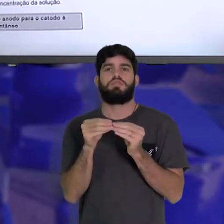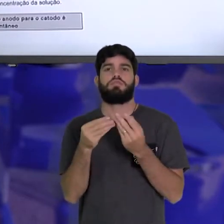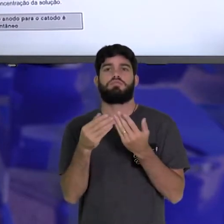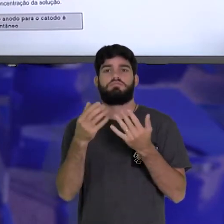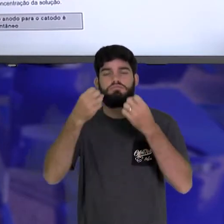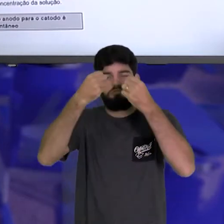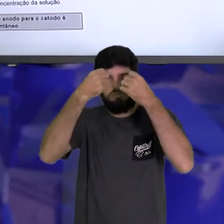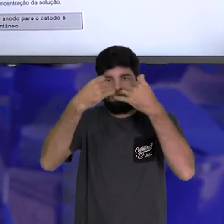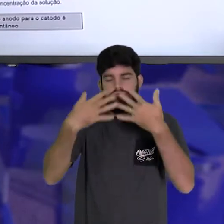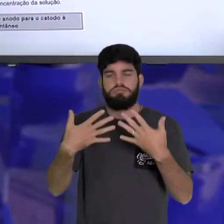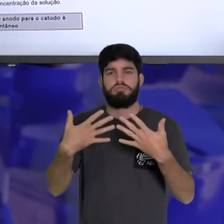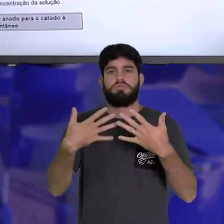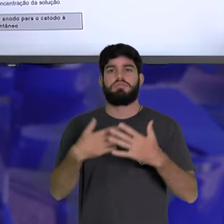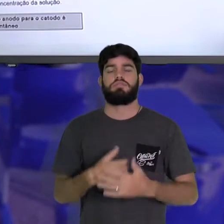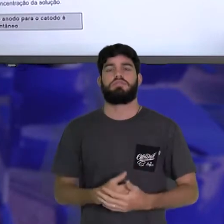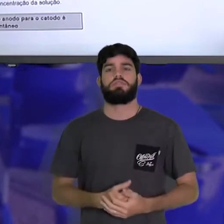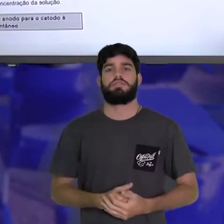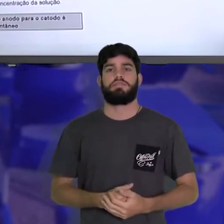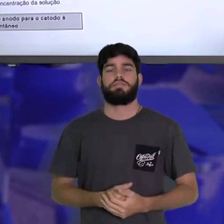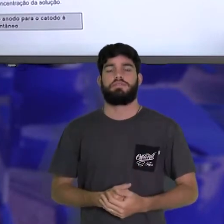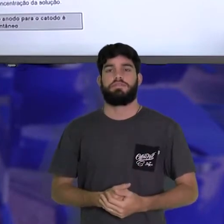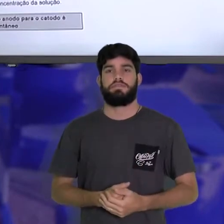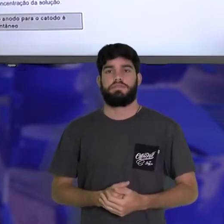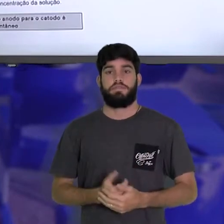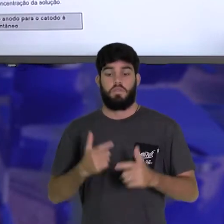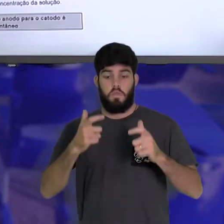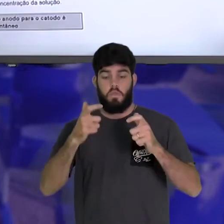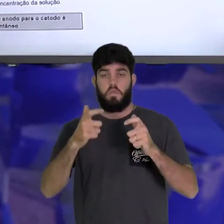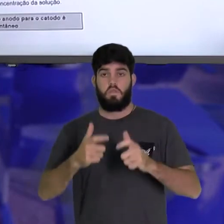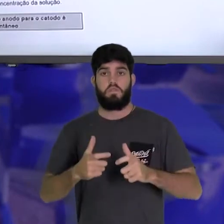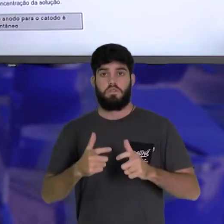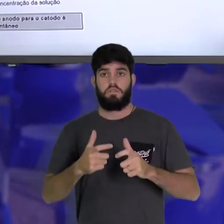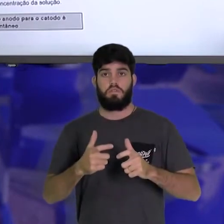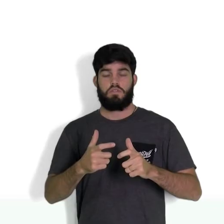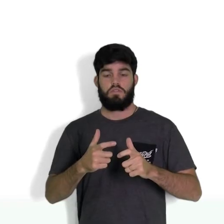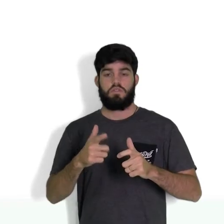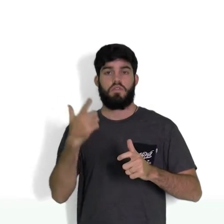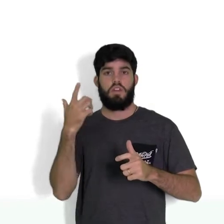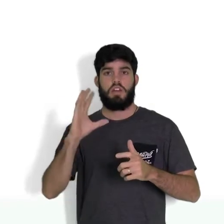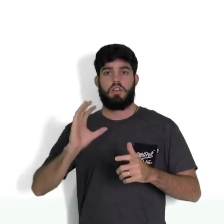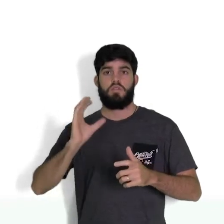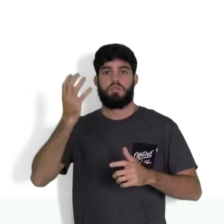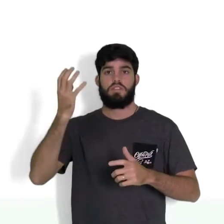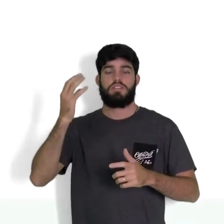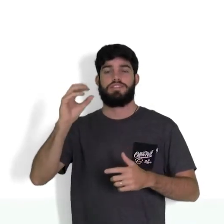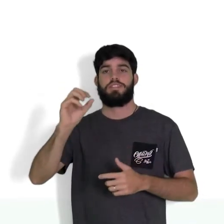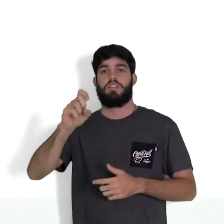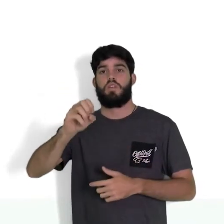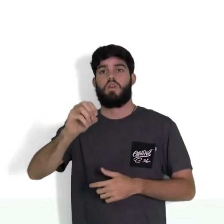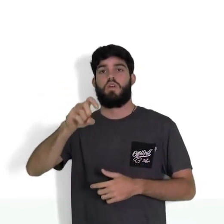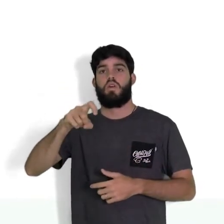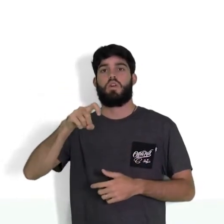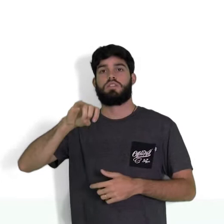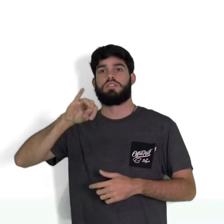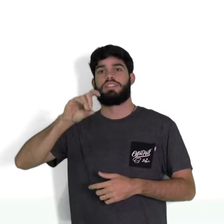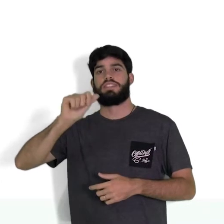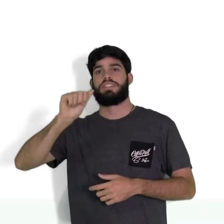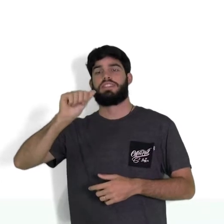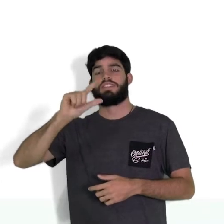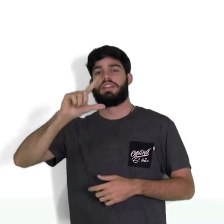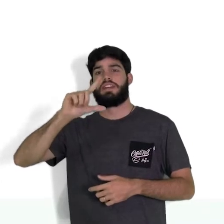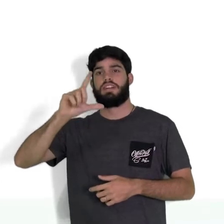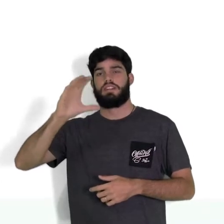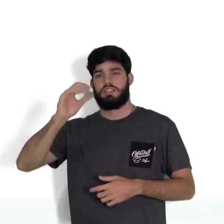O local que ocorre oxidação se chama ânodo.